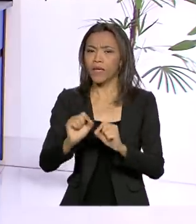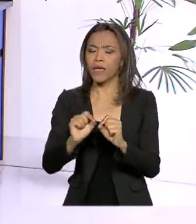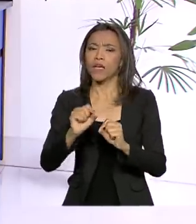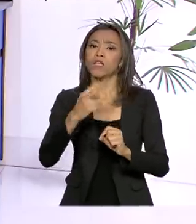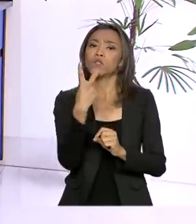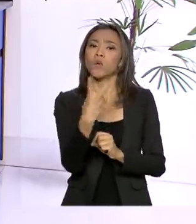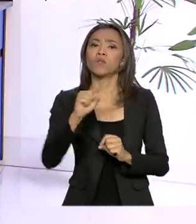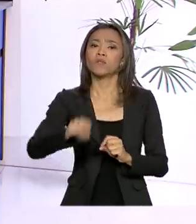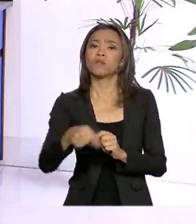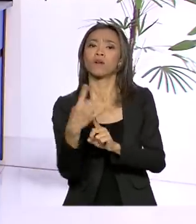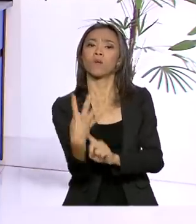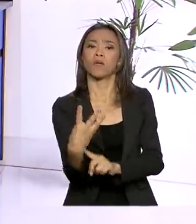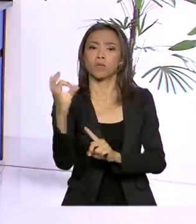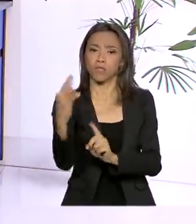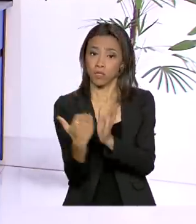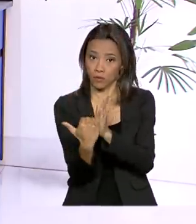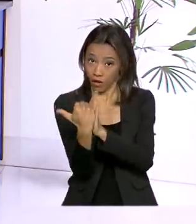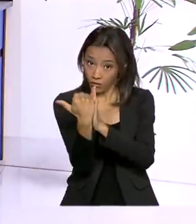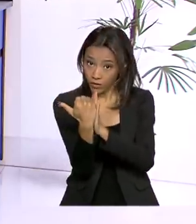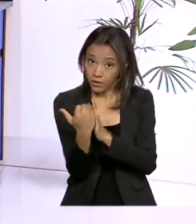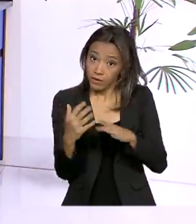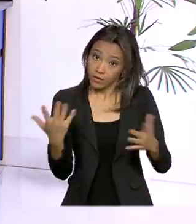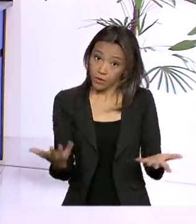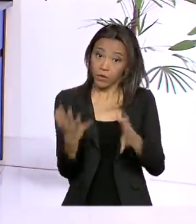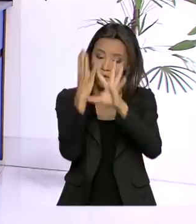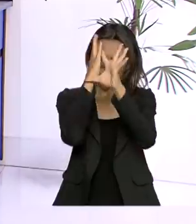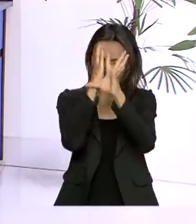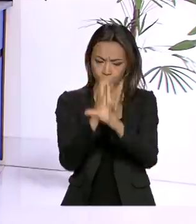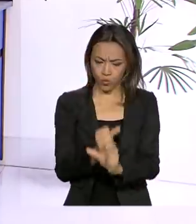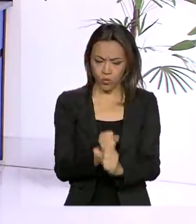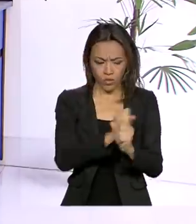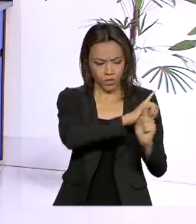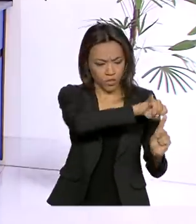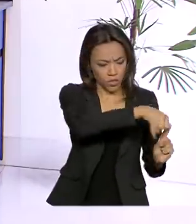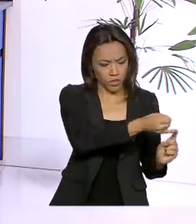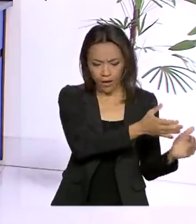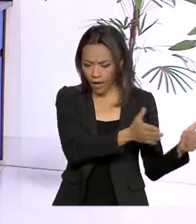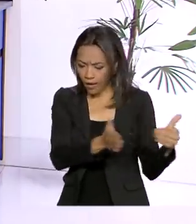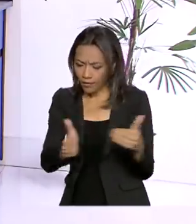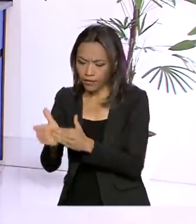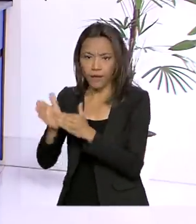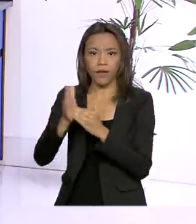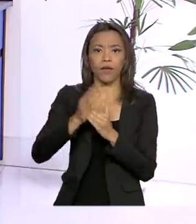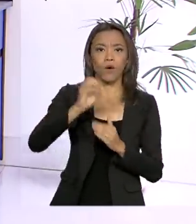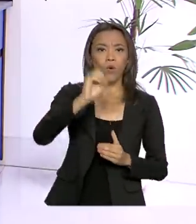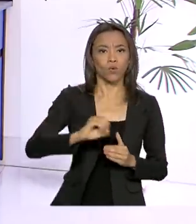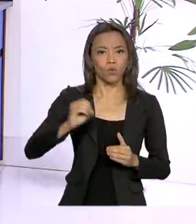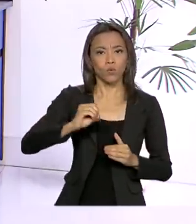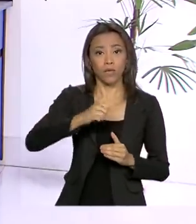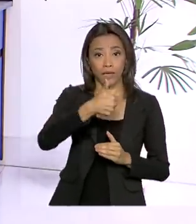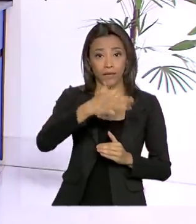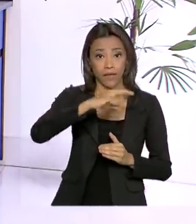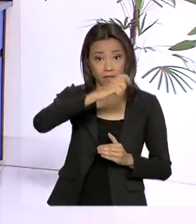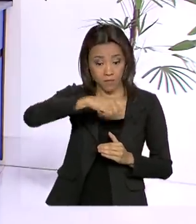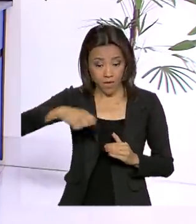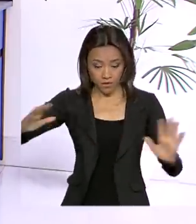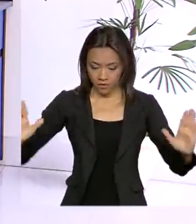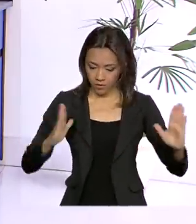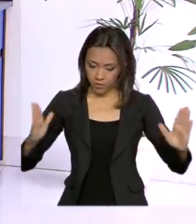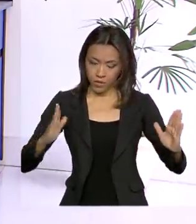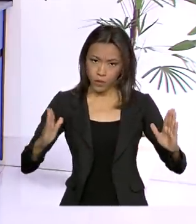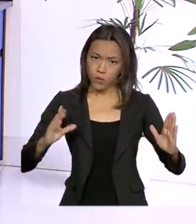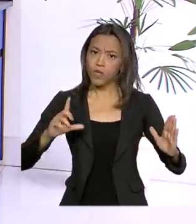,4%. No entanto, no acumulado do ano, de janeiro a outubro, nesses dez primeiros meses de 2019,